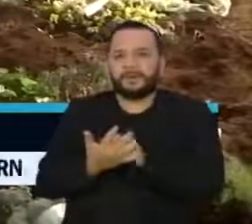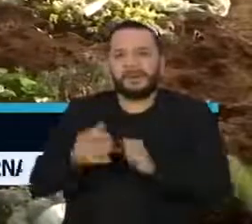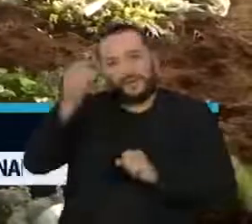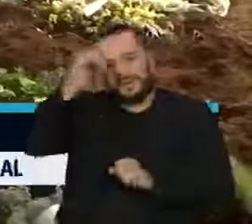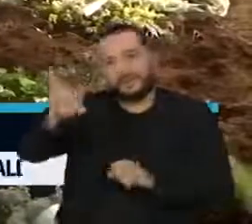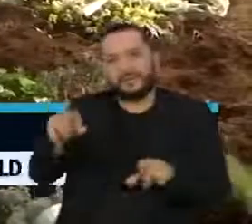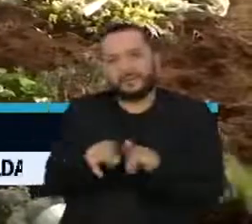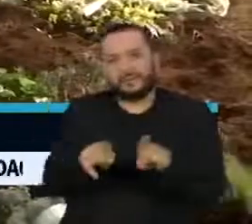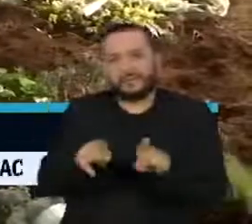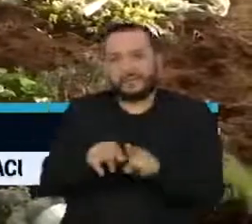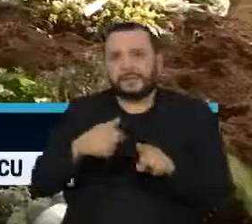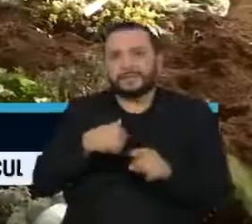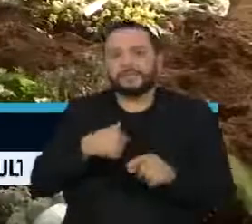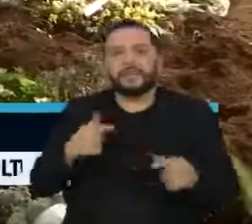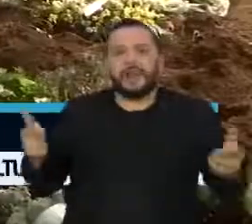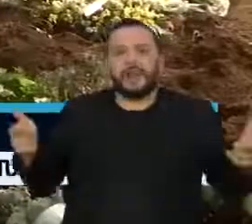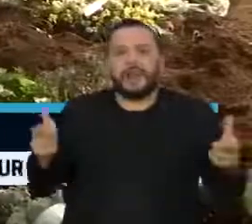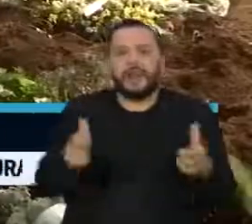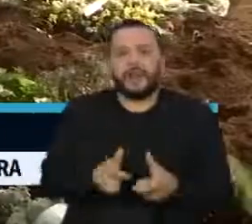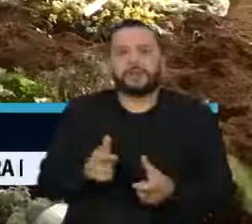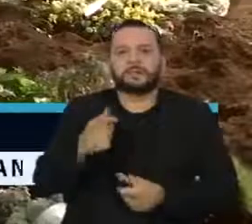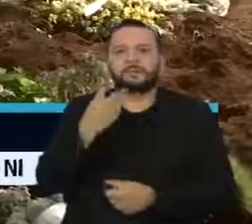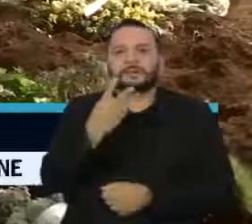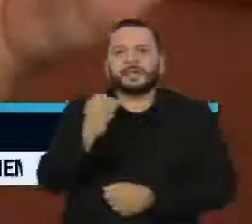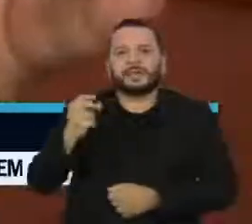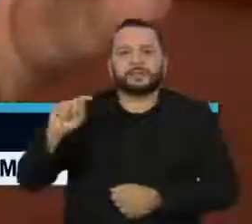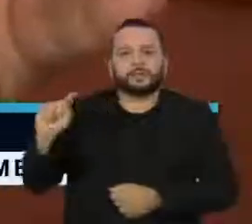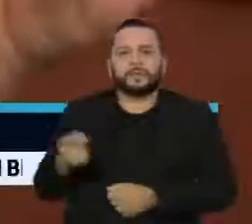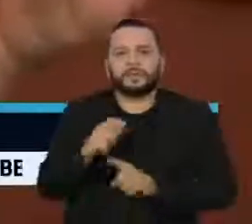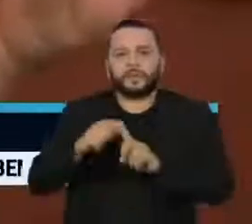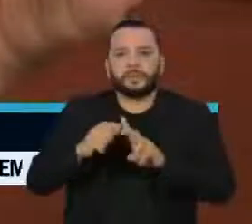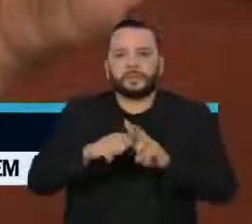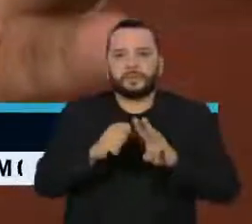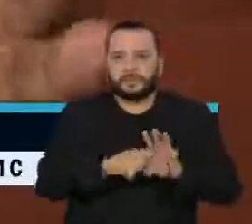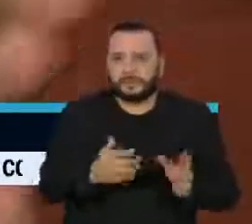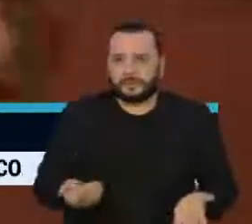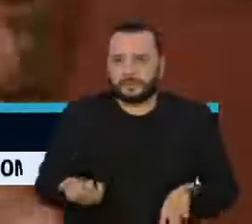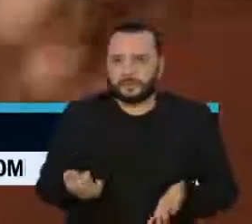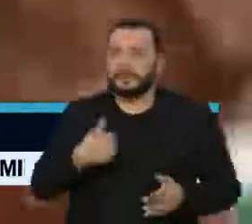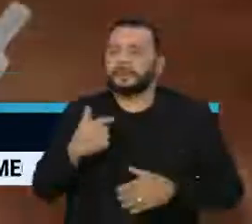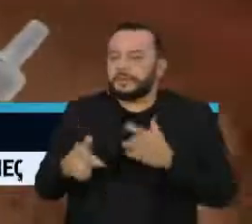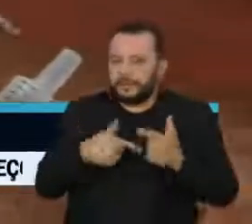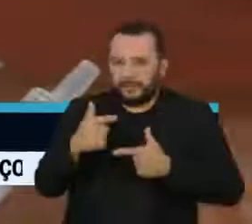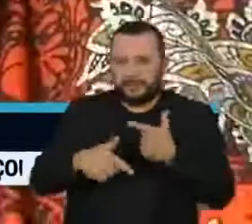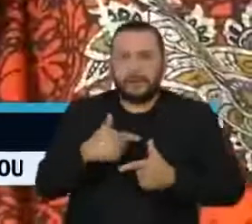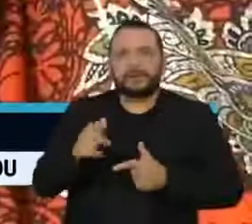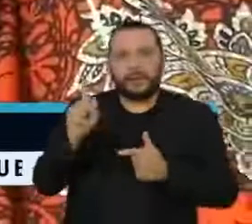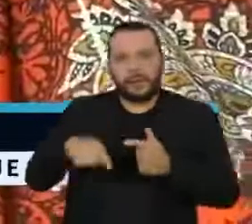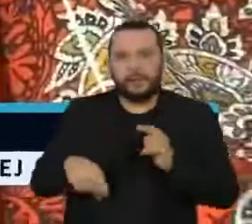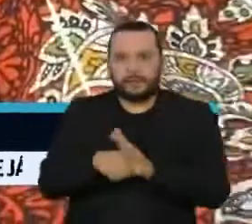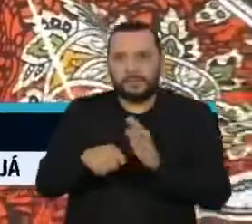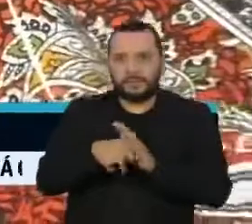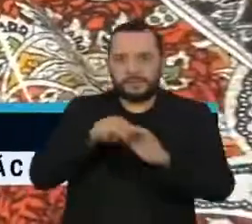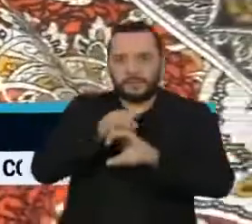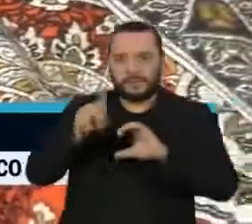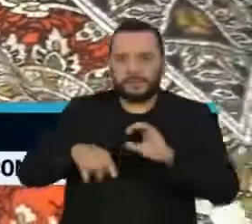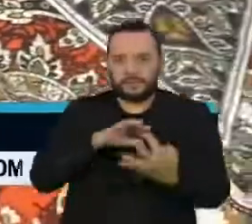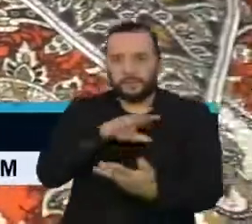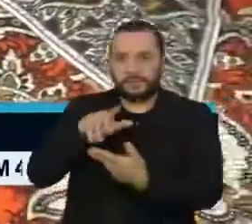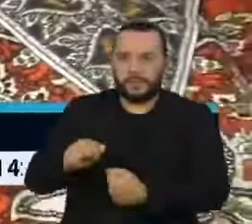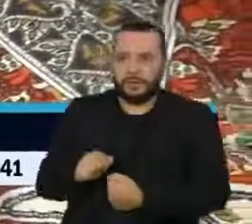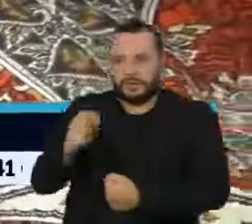redução de 300 mil novos casos, isso por mês. O trabalho ainda está sendo revisado por cientistas internacionais.